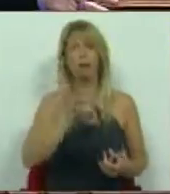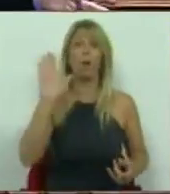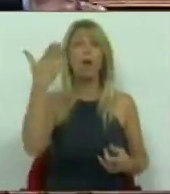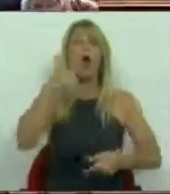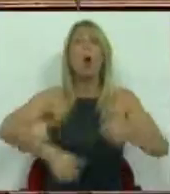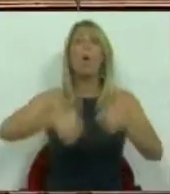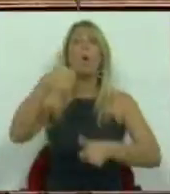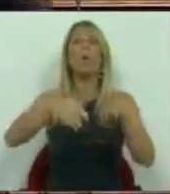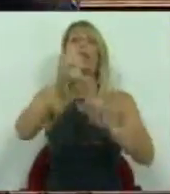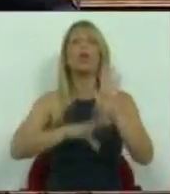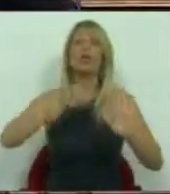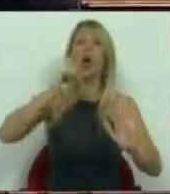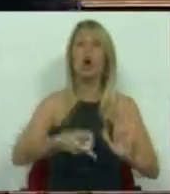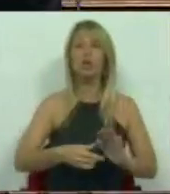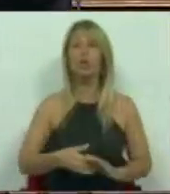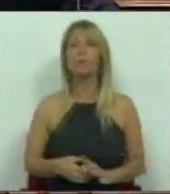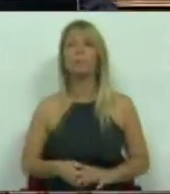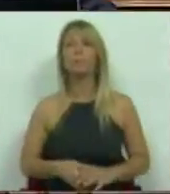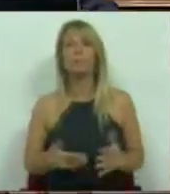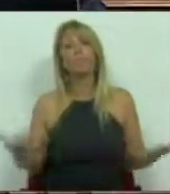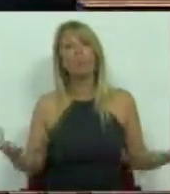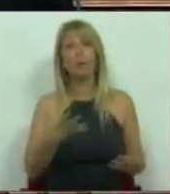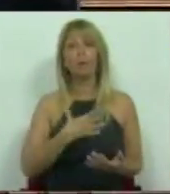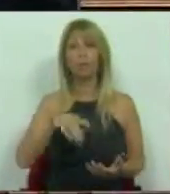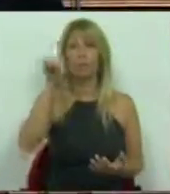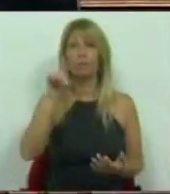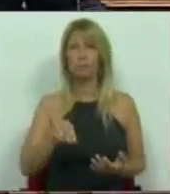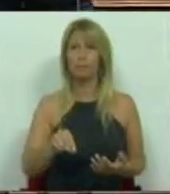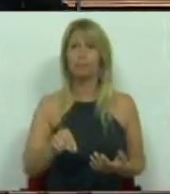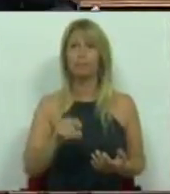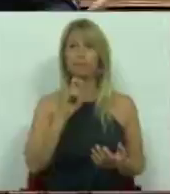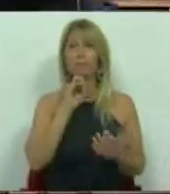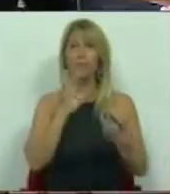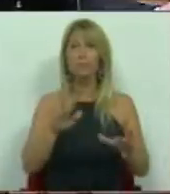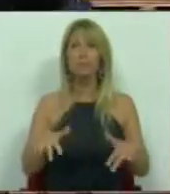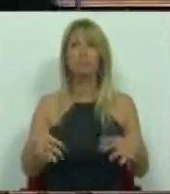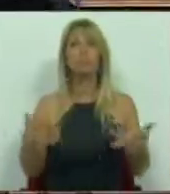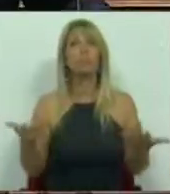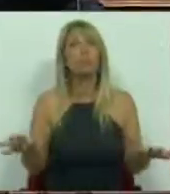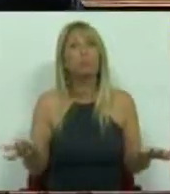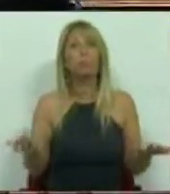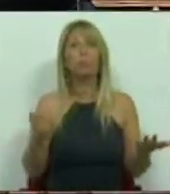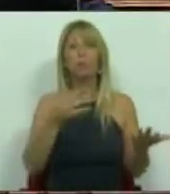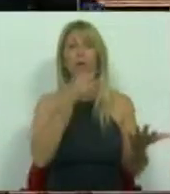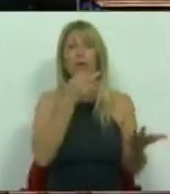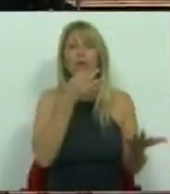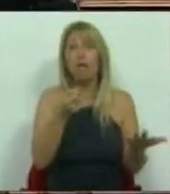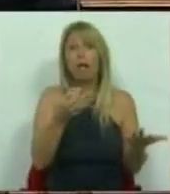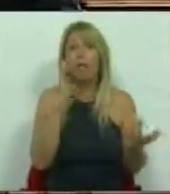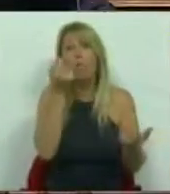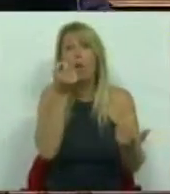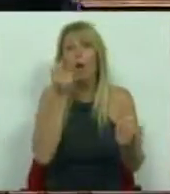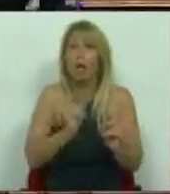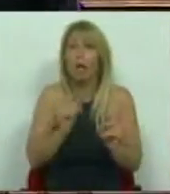condições da Deputado, tem mesmo de concluir. E, portanto, gostaria também que nos pudesse abrir alguma dessa perspectiva, porque sem isso